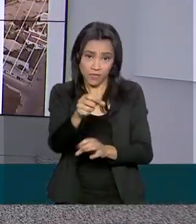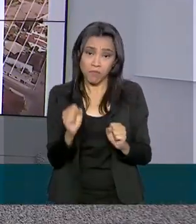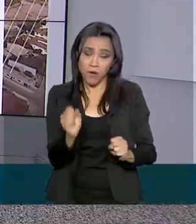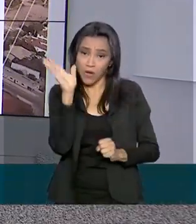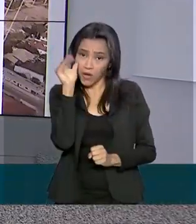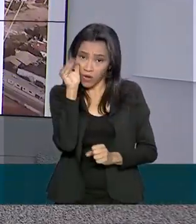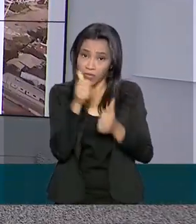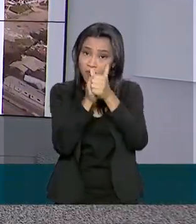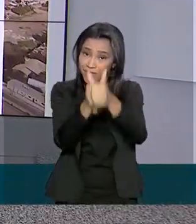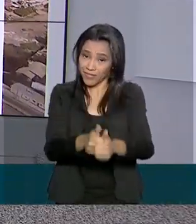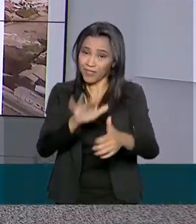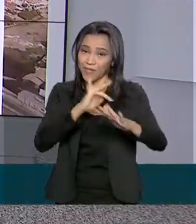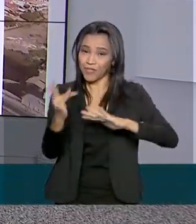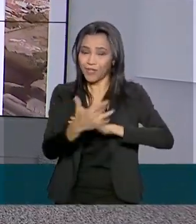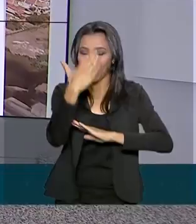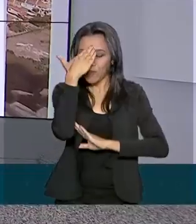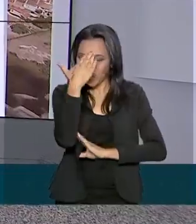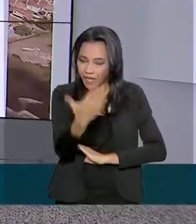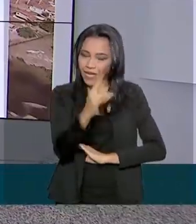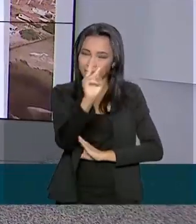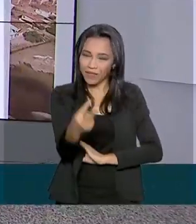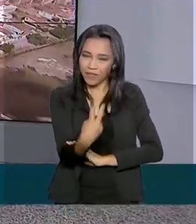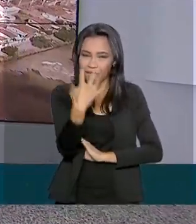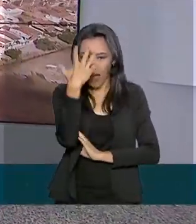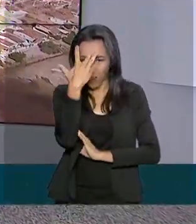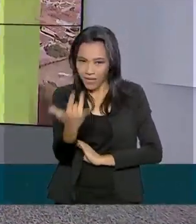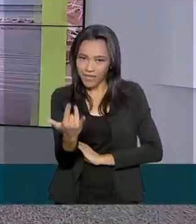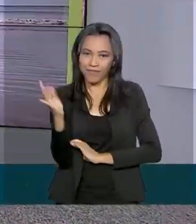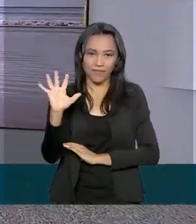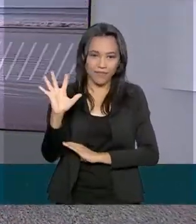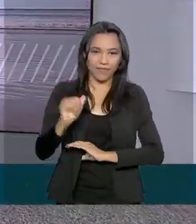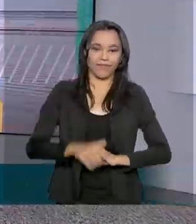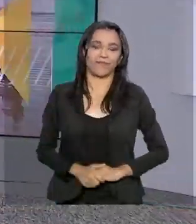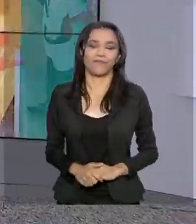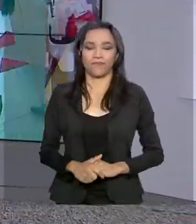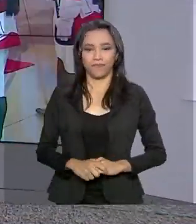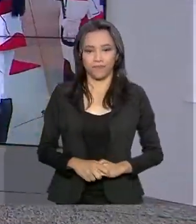também pelas redes sociais. Obrigada pela companhia. A gente se vê amanhã. Até lá.